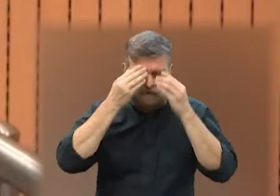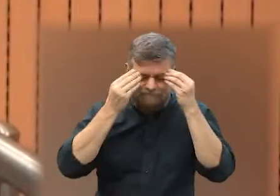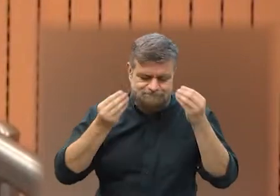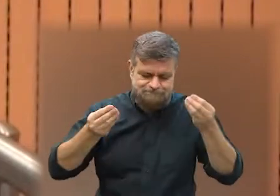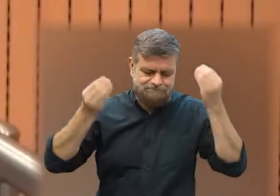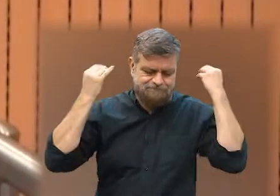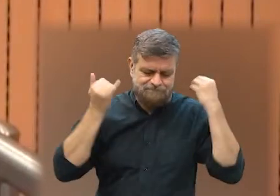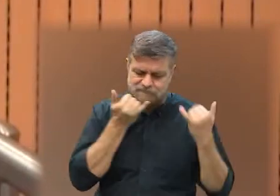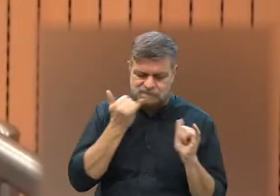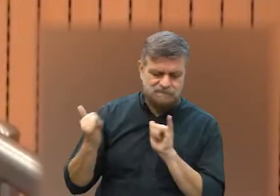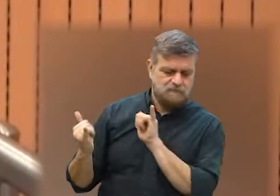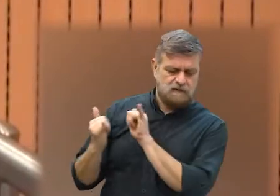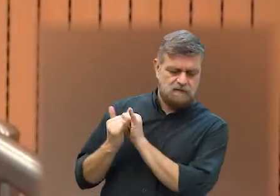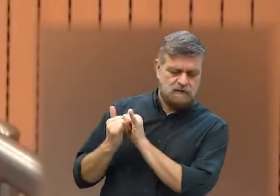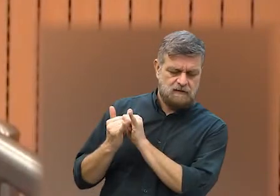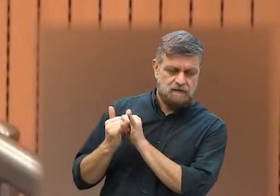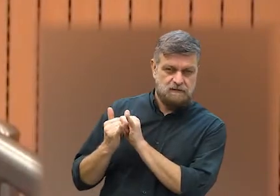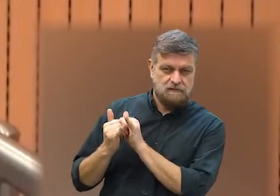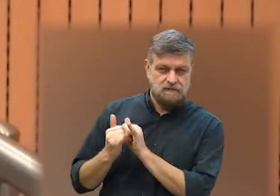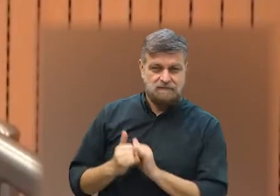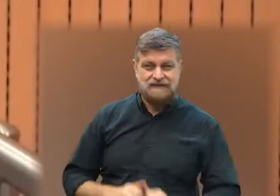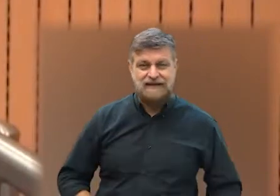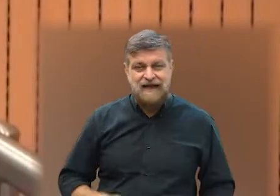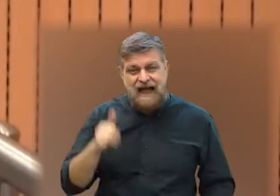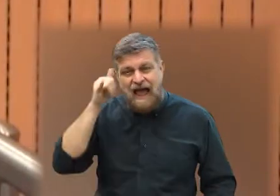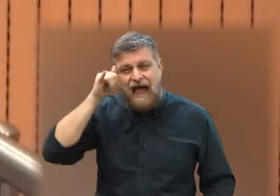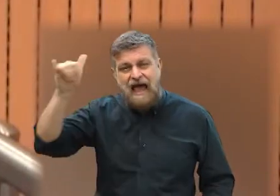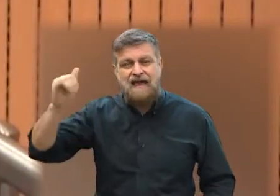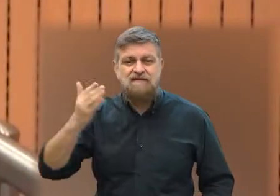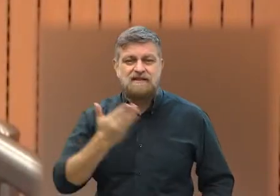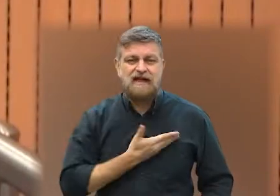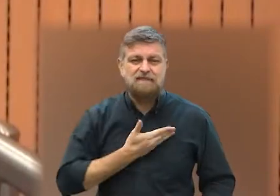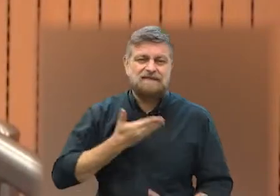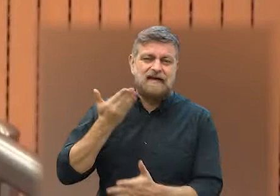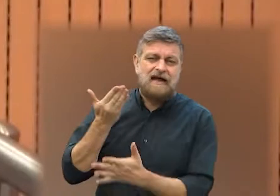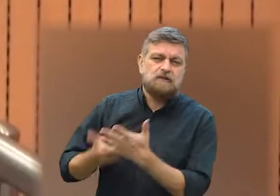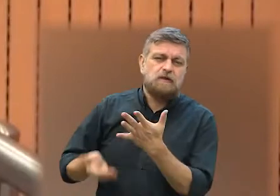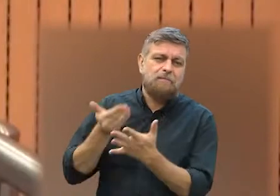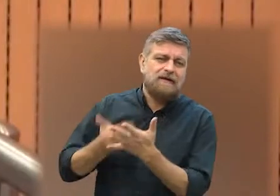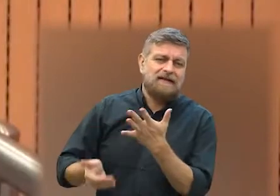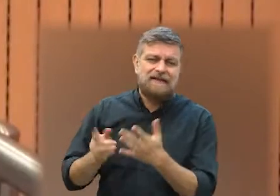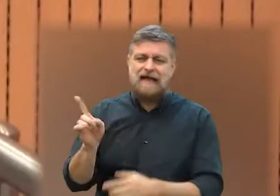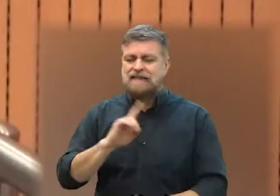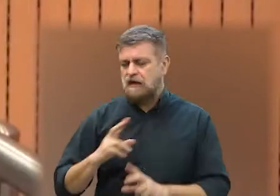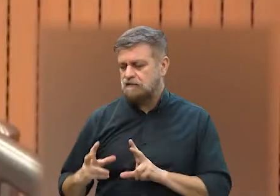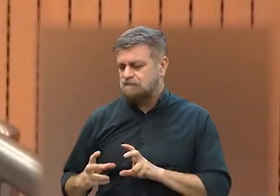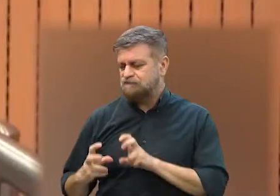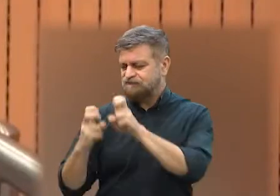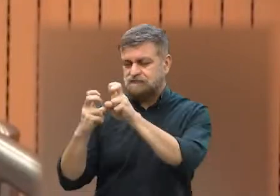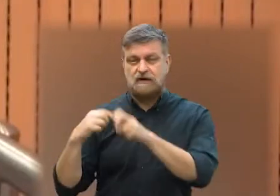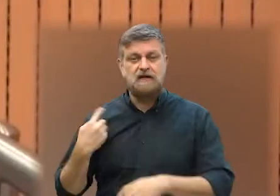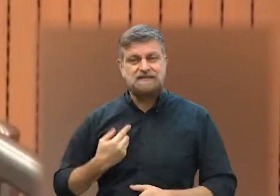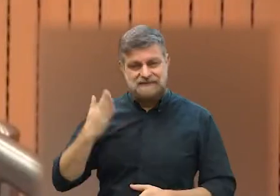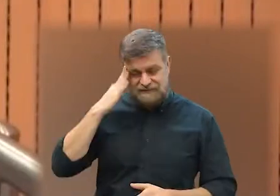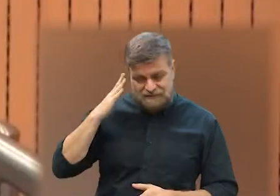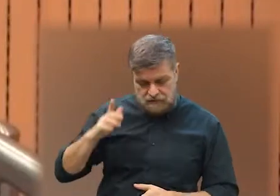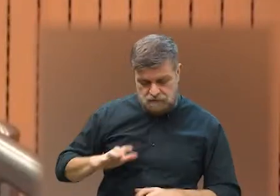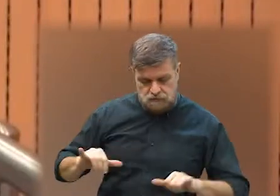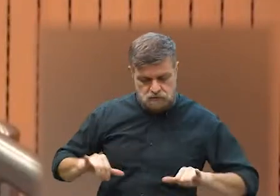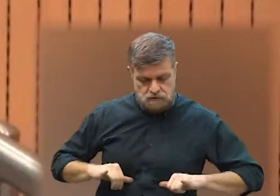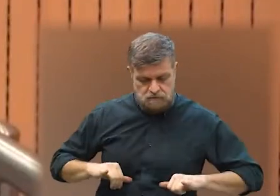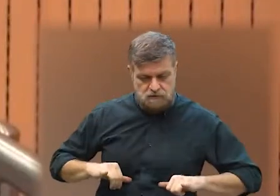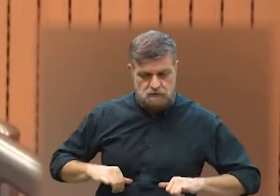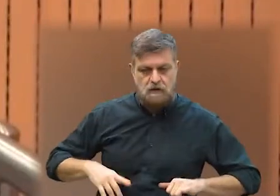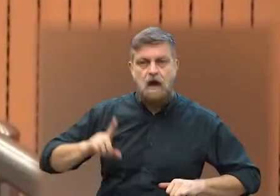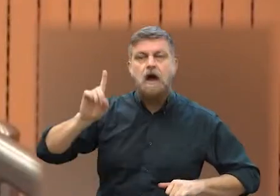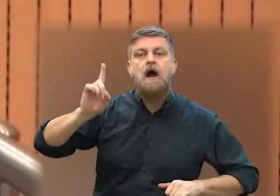lado para, talvez para não perder a amizade ou não criar um atrito, mas a gente sabe que aquilo